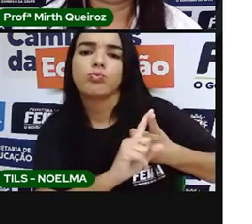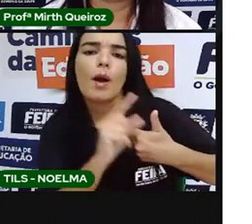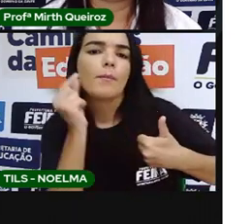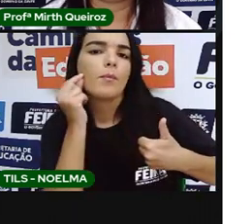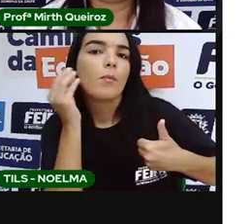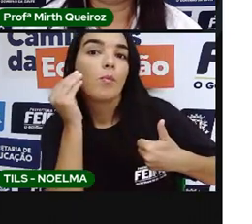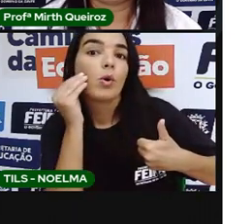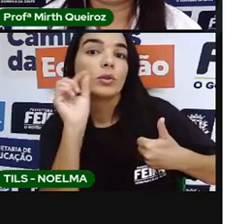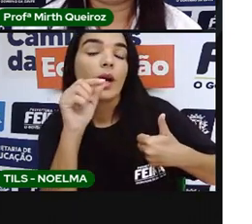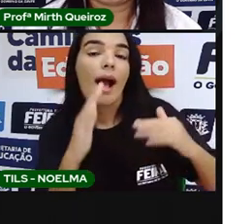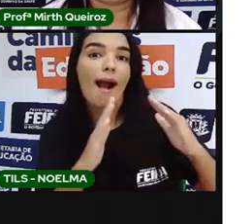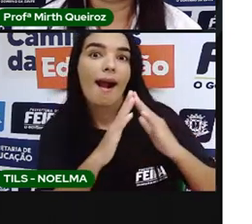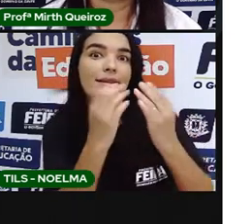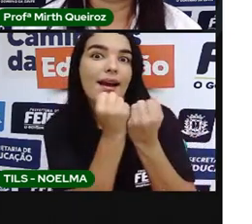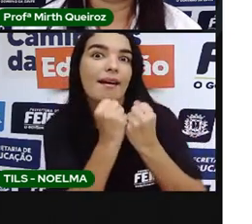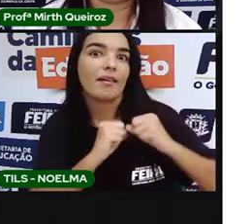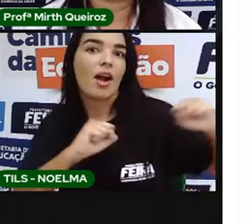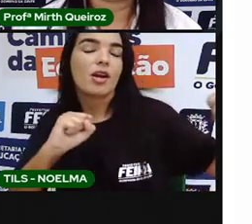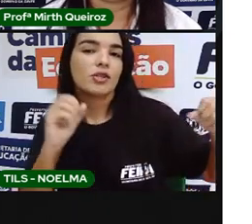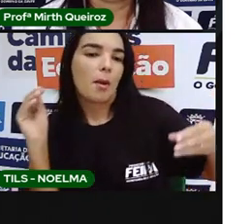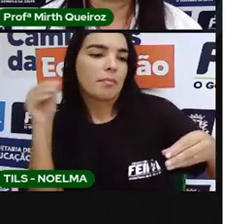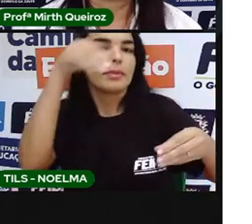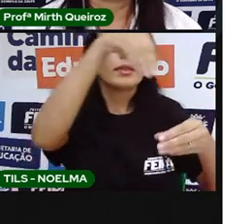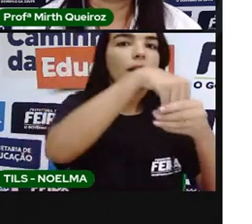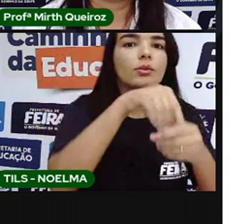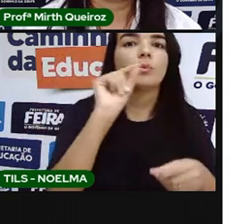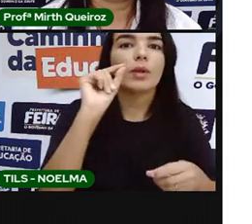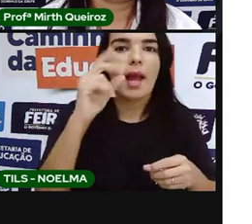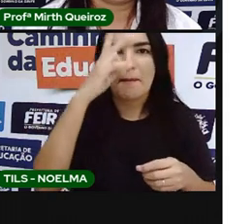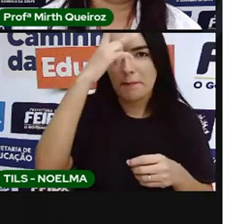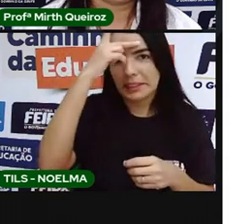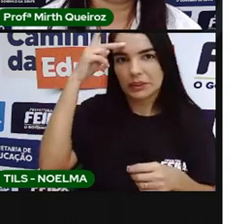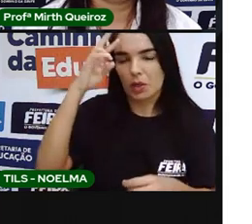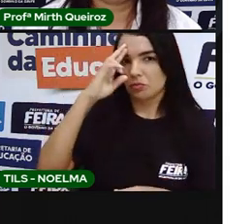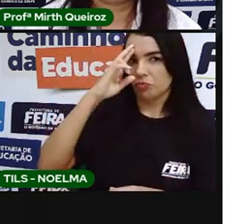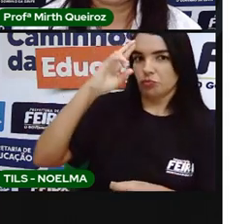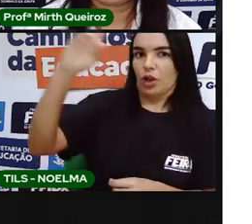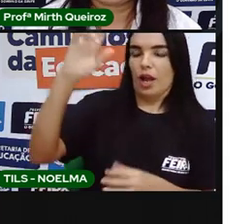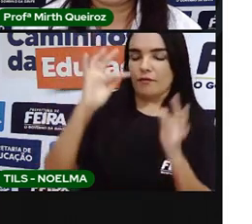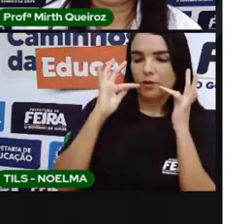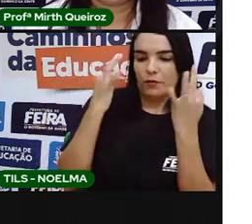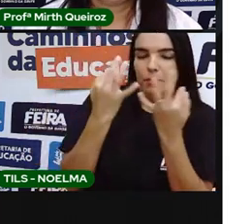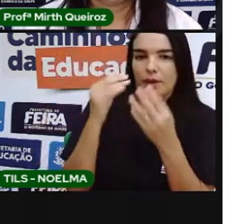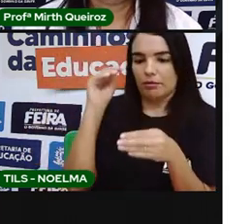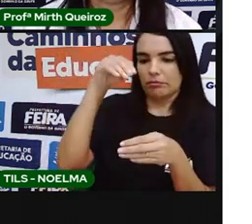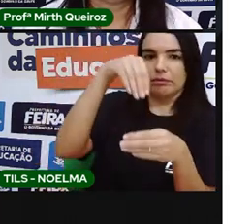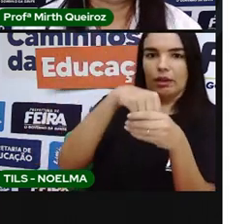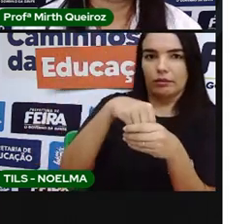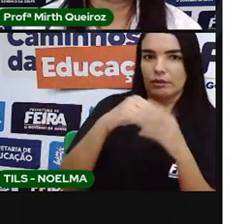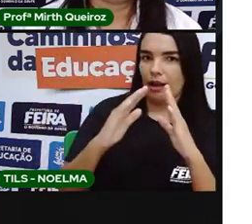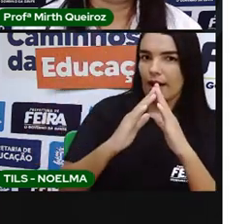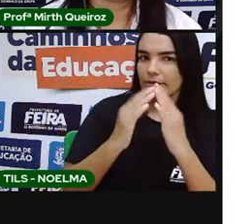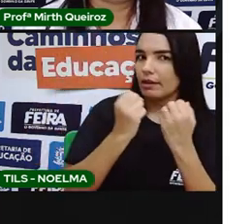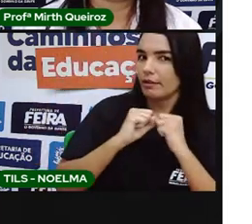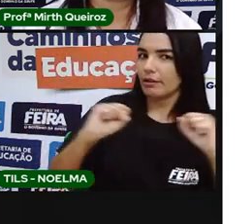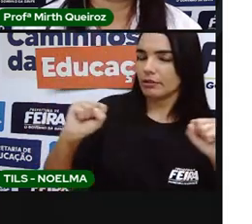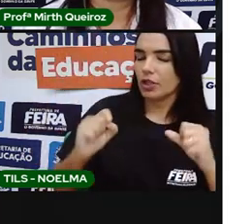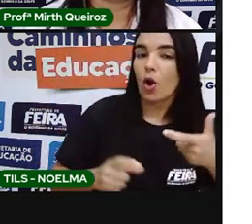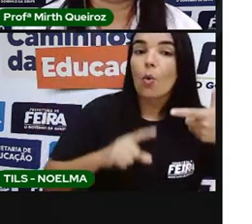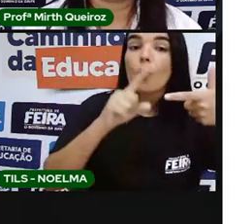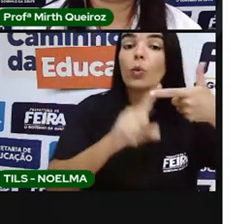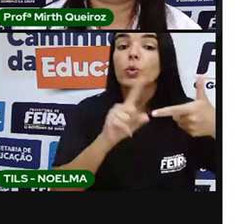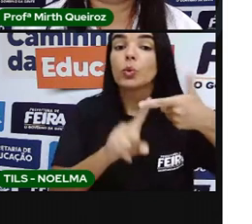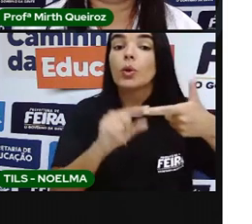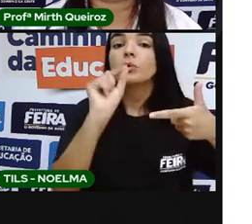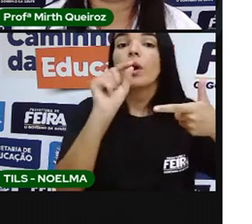a Casa Grande, é onde morava o senhor de engenho e a família dele. O número 2, é a